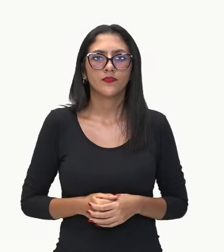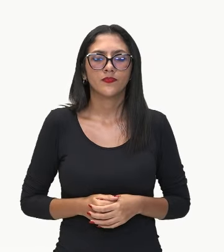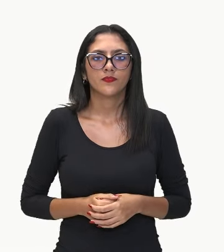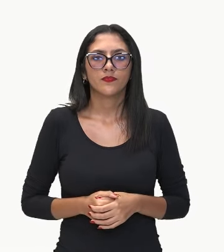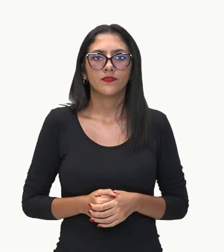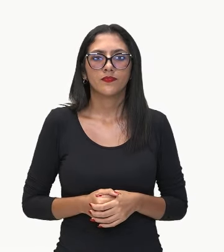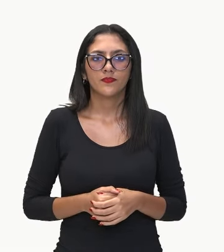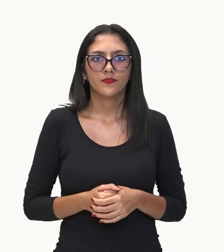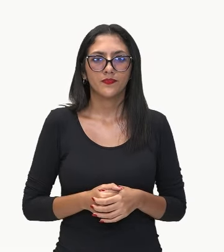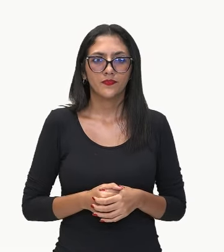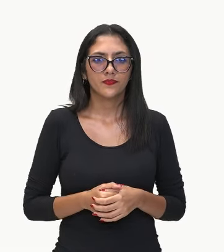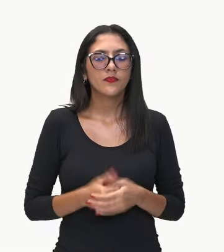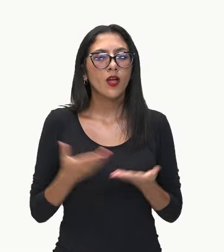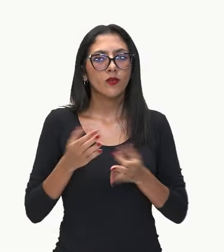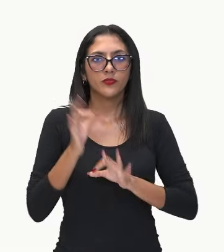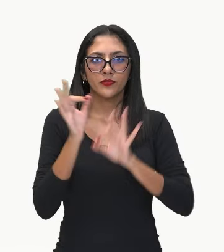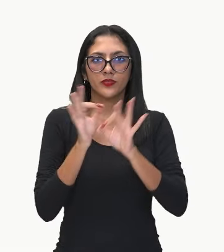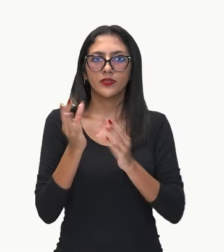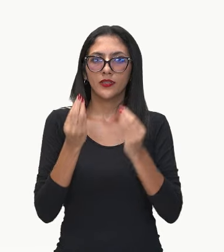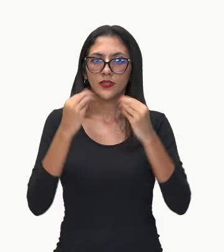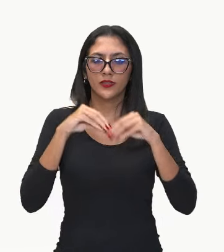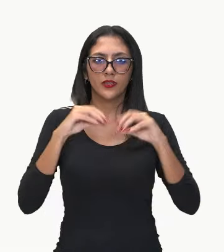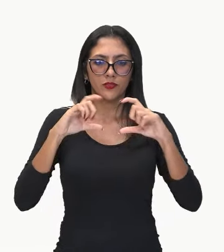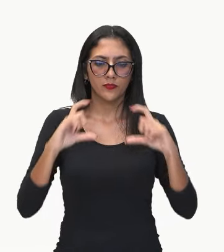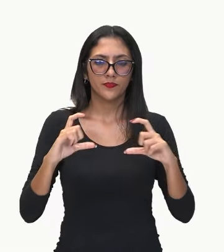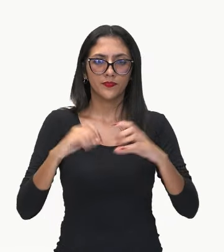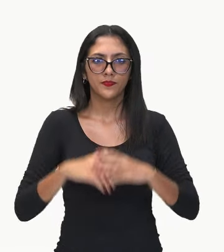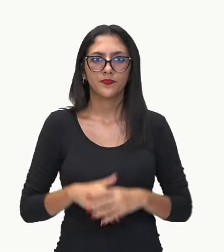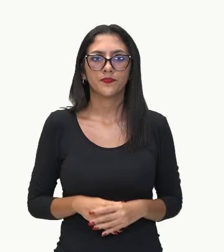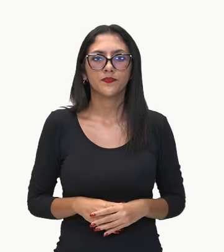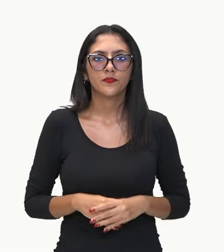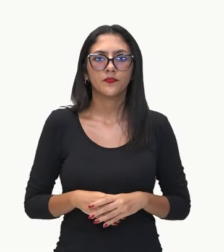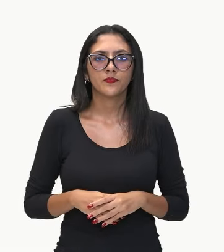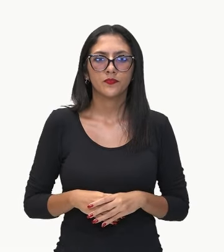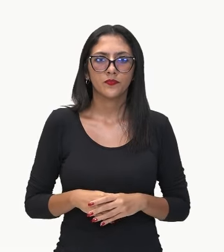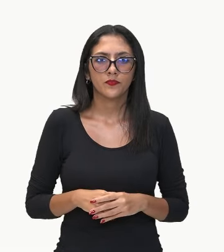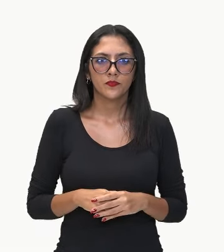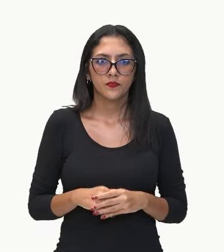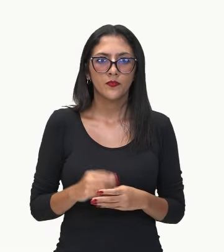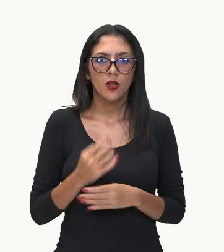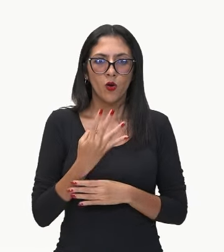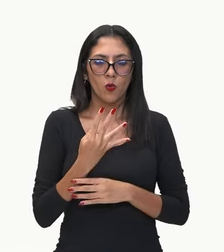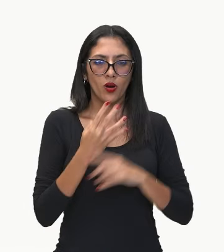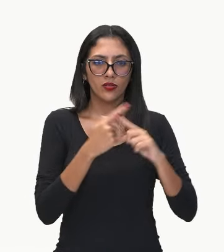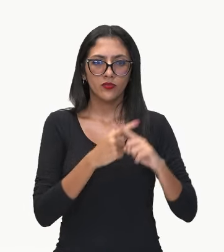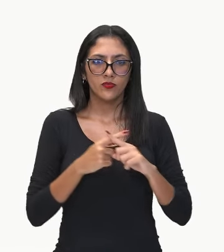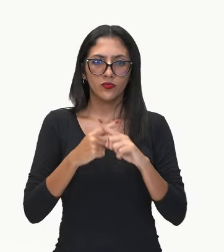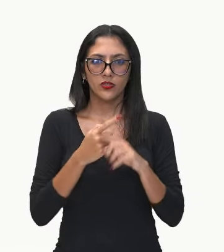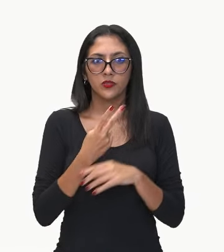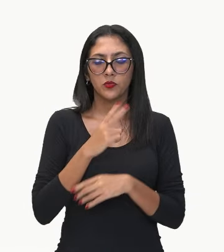Agora eu venho resolvendo aqui dentro do parêntese. 4 vezes o 2, 8.